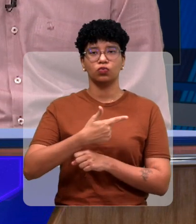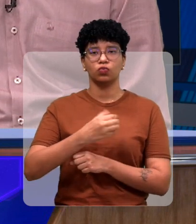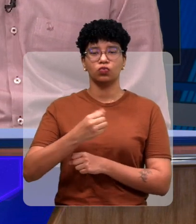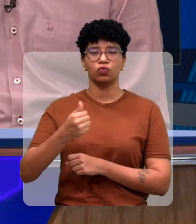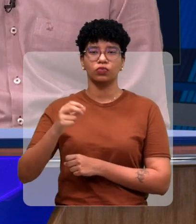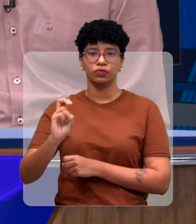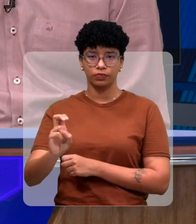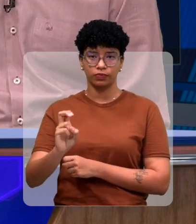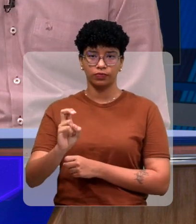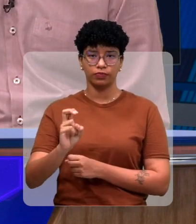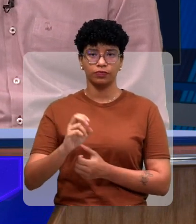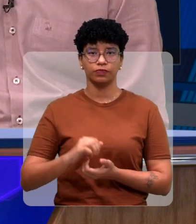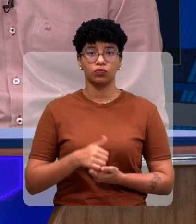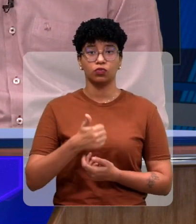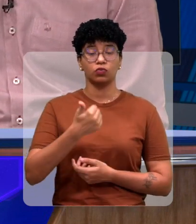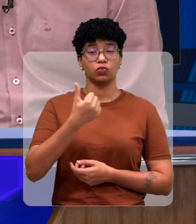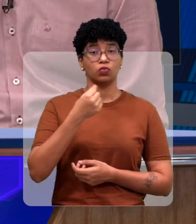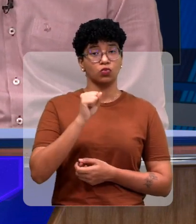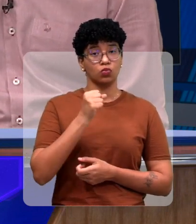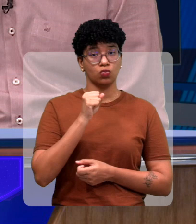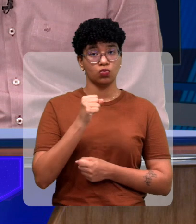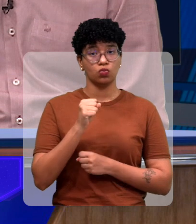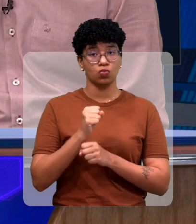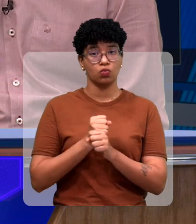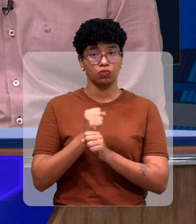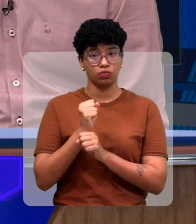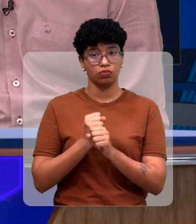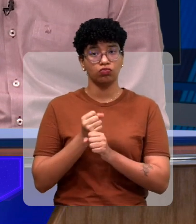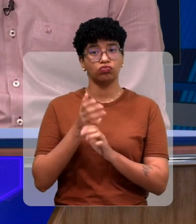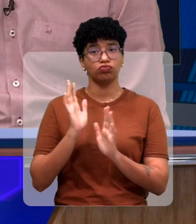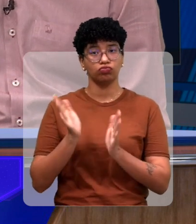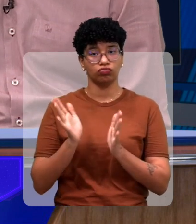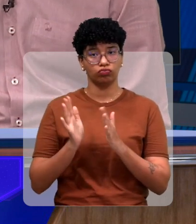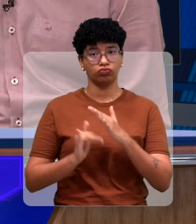de fevereiro de 2005, portanto, 18 anos de fundação.